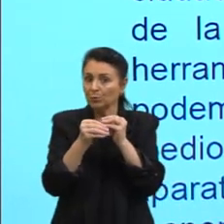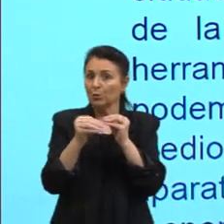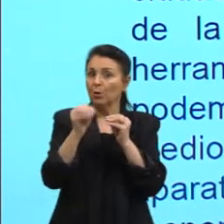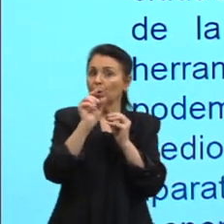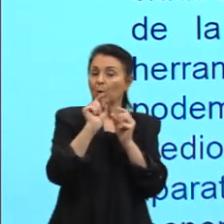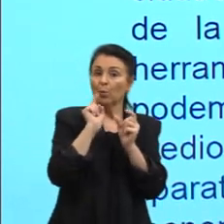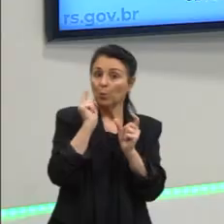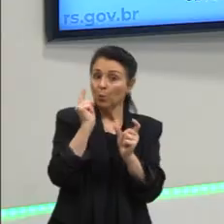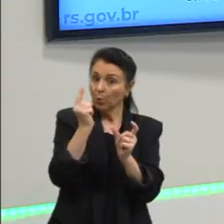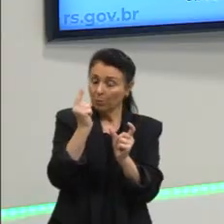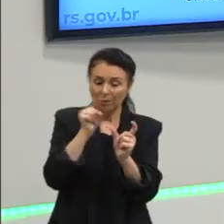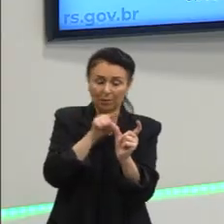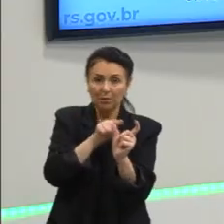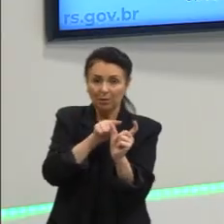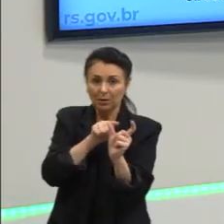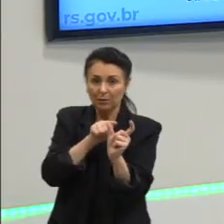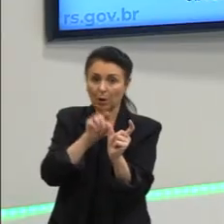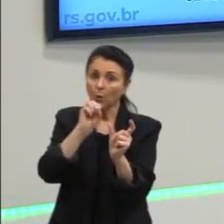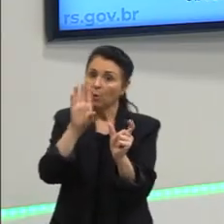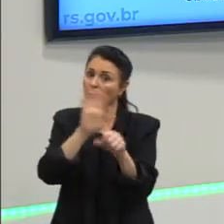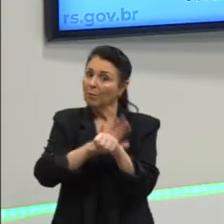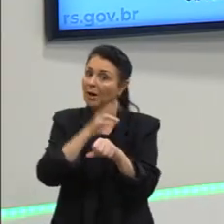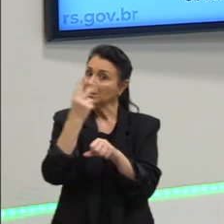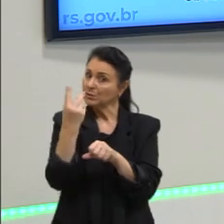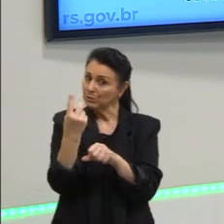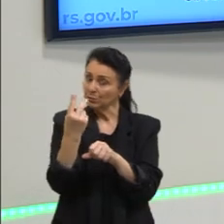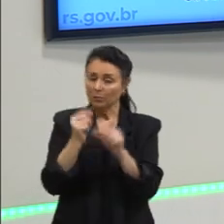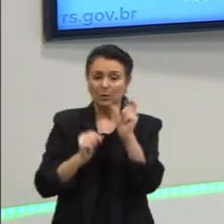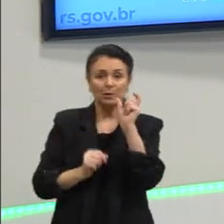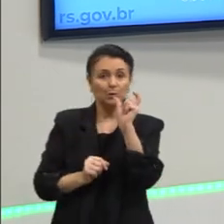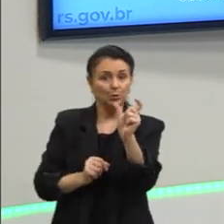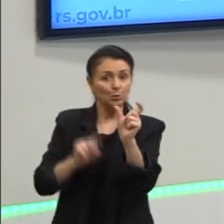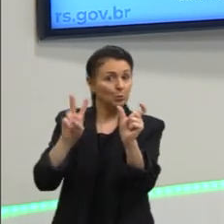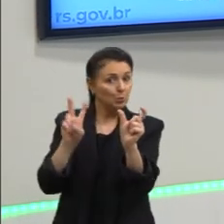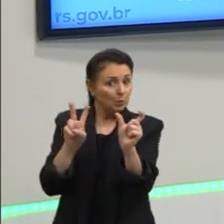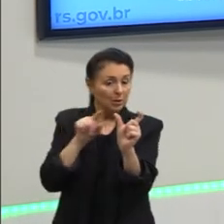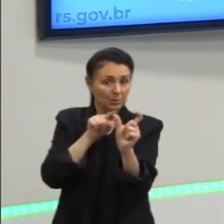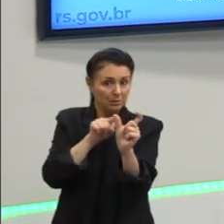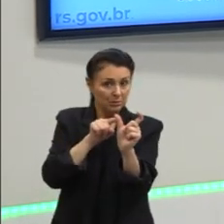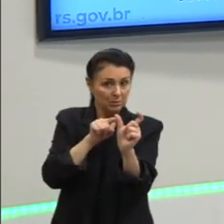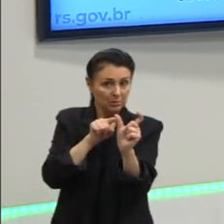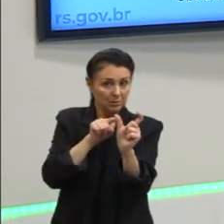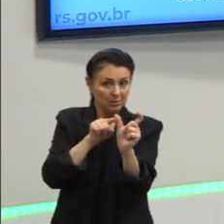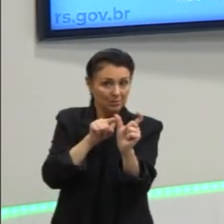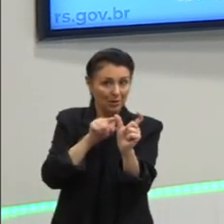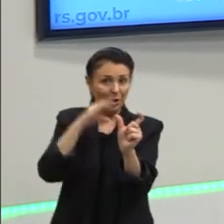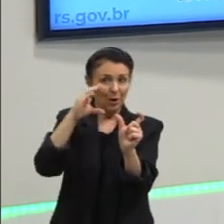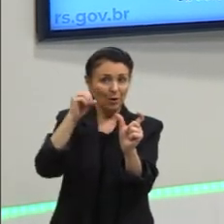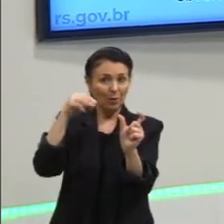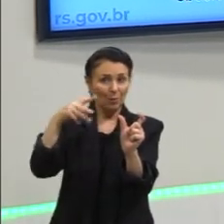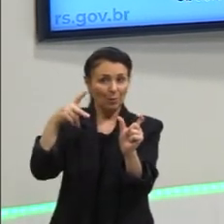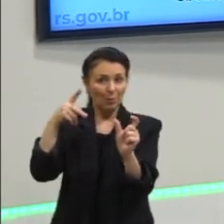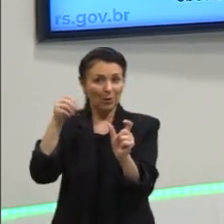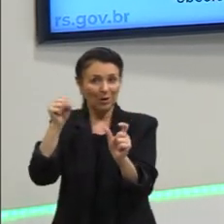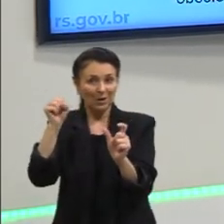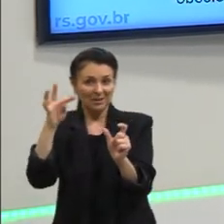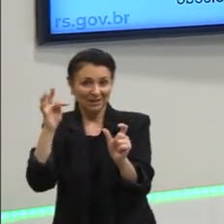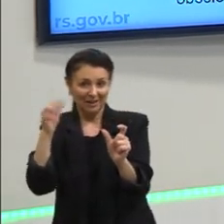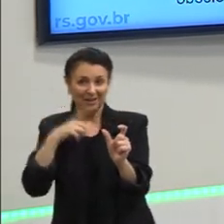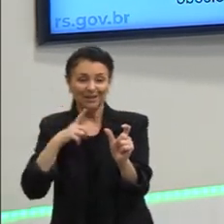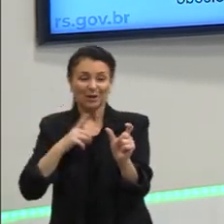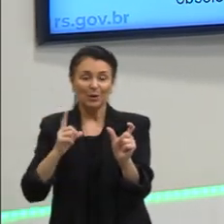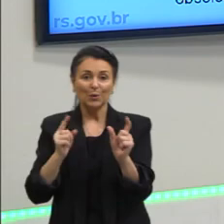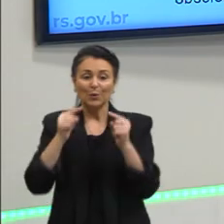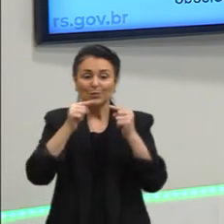compostos por mais uma palavra Que daí é de forma composta Com o objetivo de Aqui então Esse